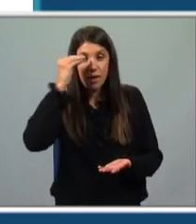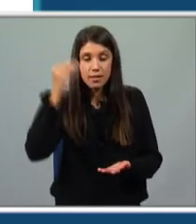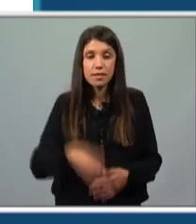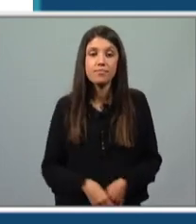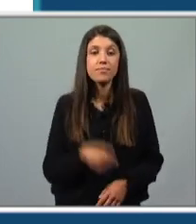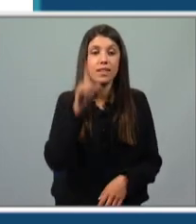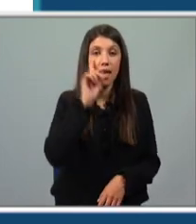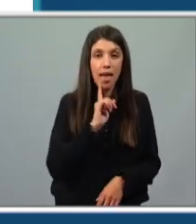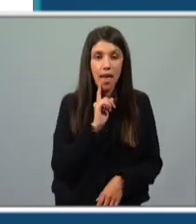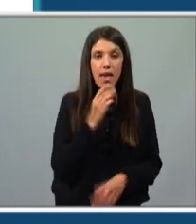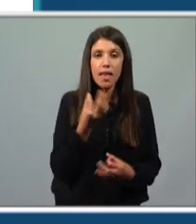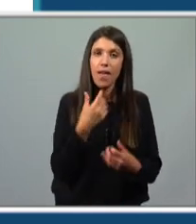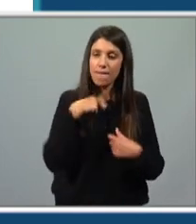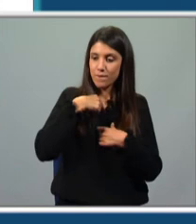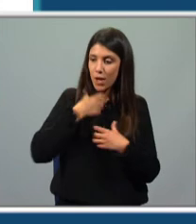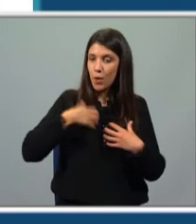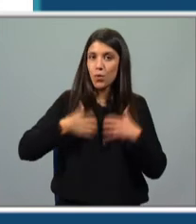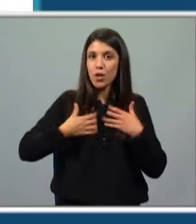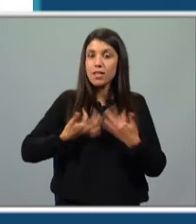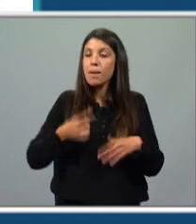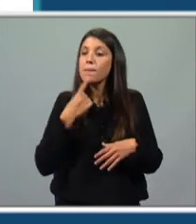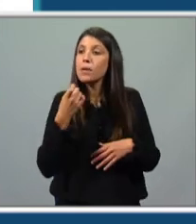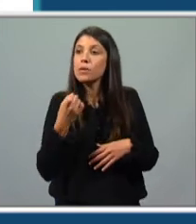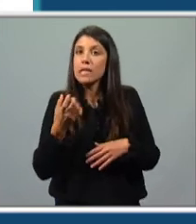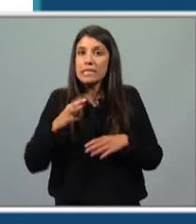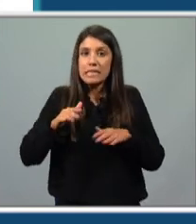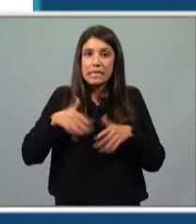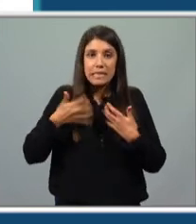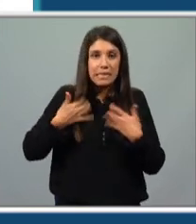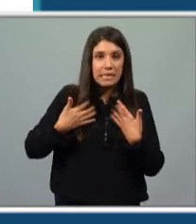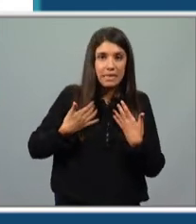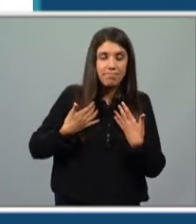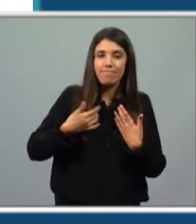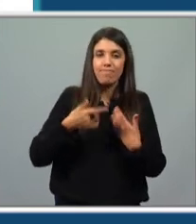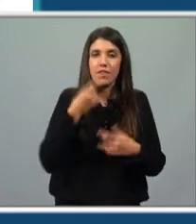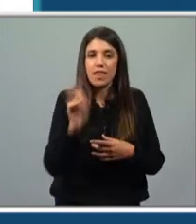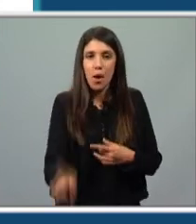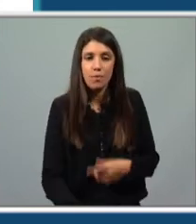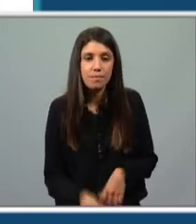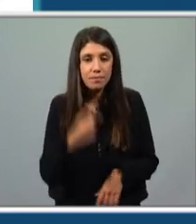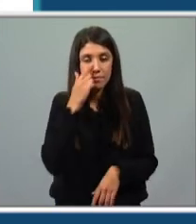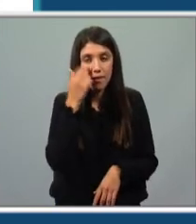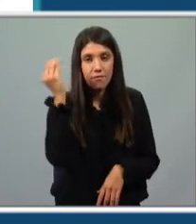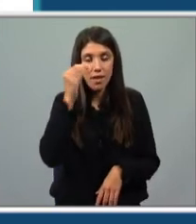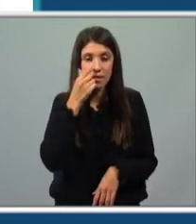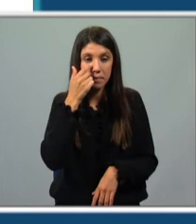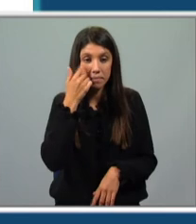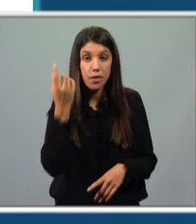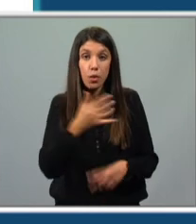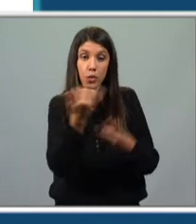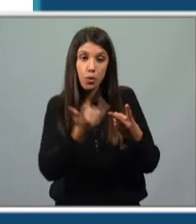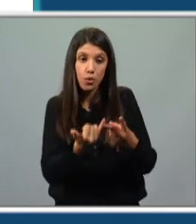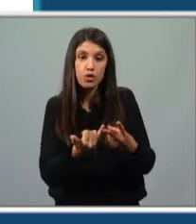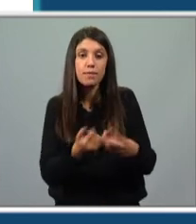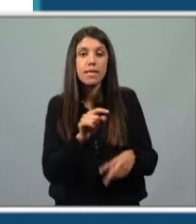Ela, apesar de estar muito curiosa, tem receio de fazer perguntas. É evidente que não. É falsa. Dois,